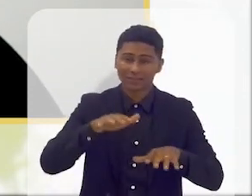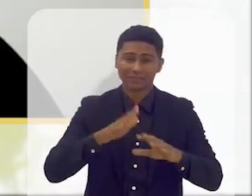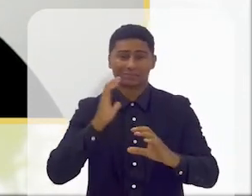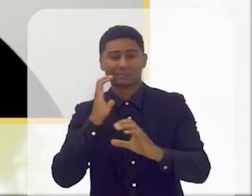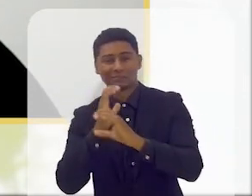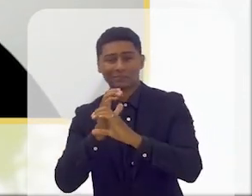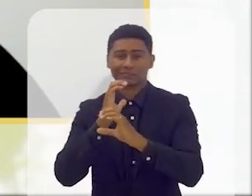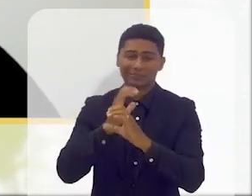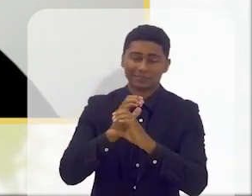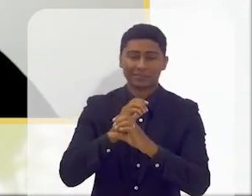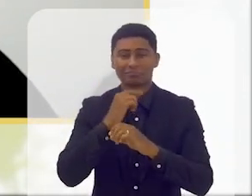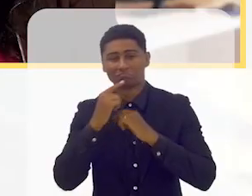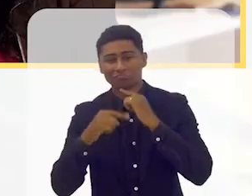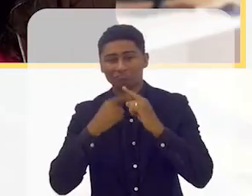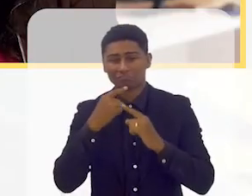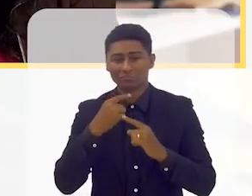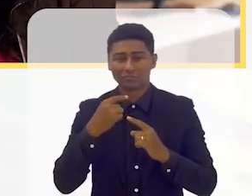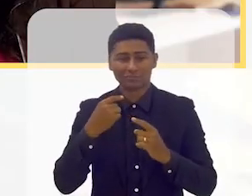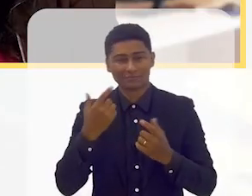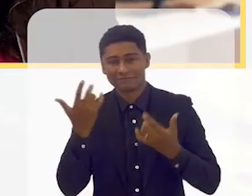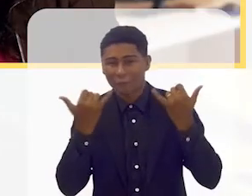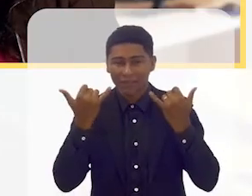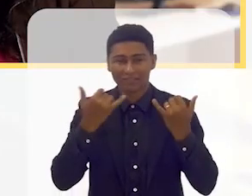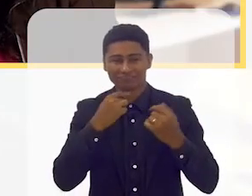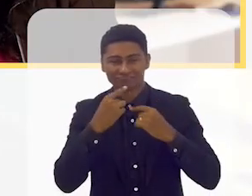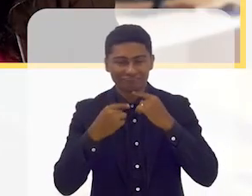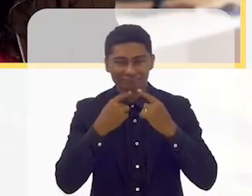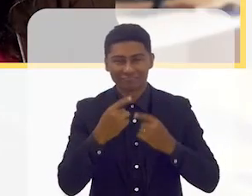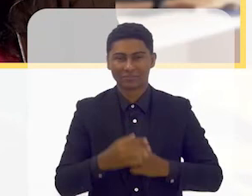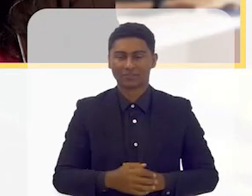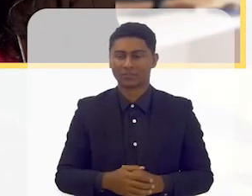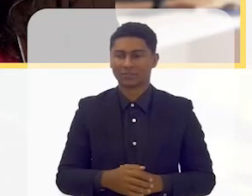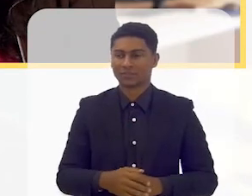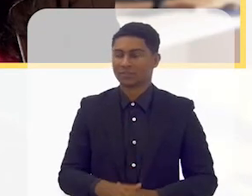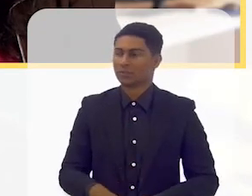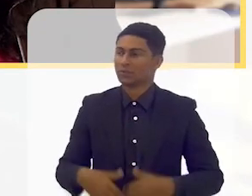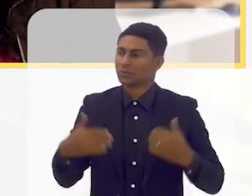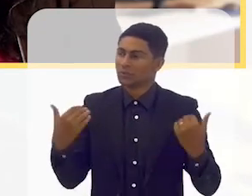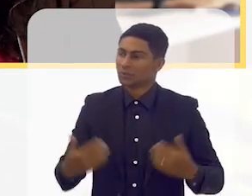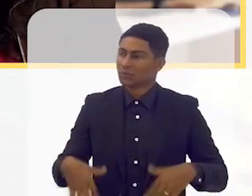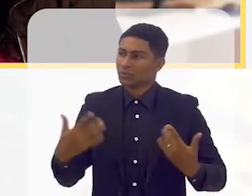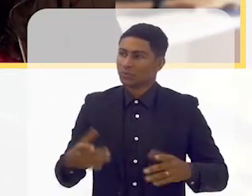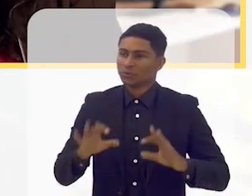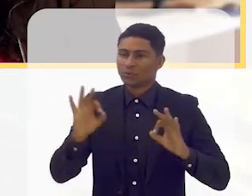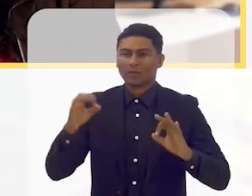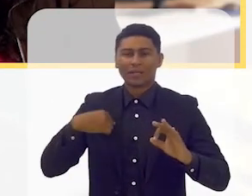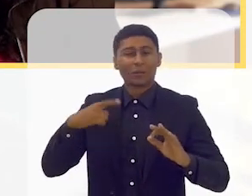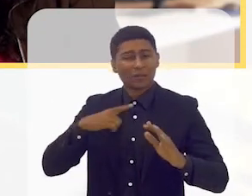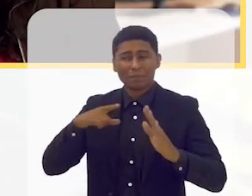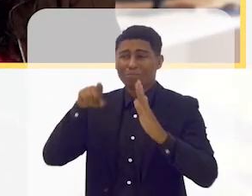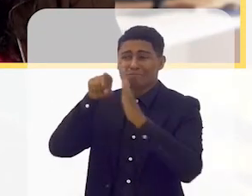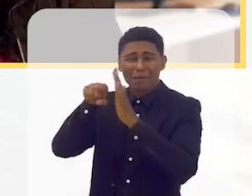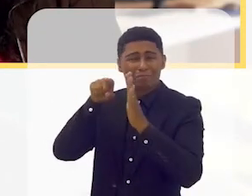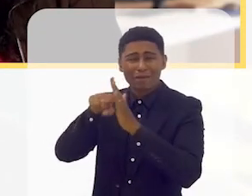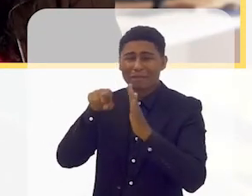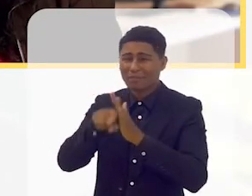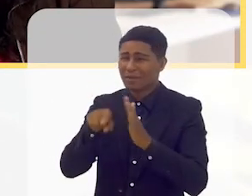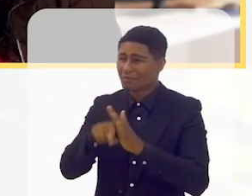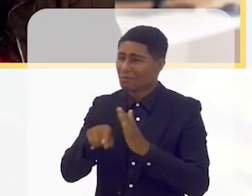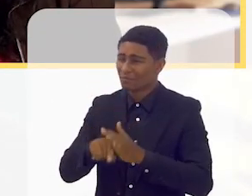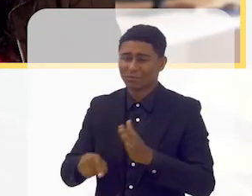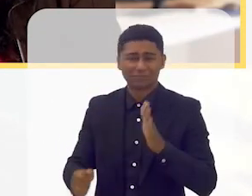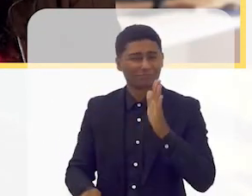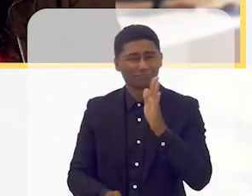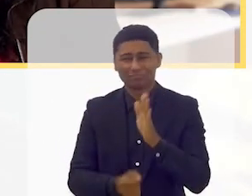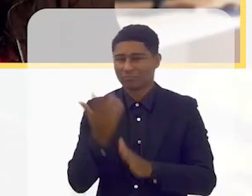conseguimos comunicar e não conseguimos transmitir a nossa mensagem olha que delícia eu tinha outras perguntas para fazer para